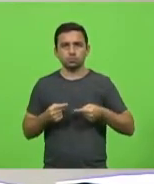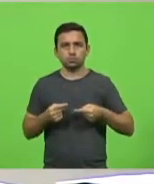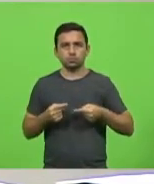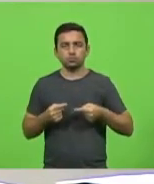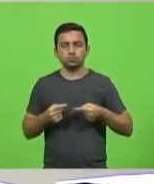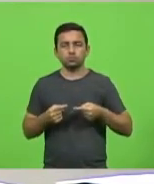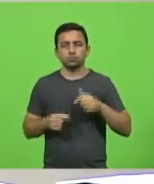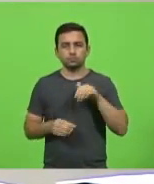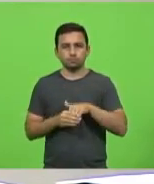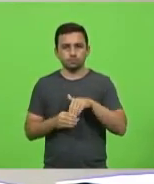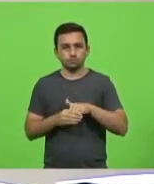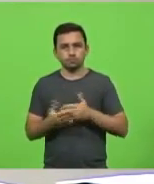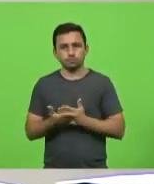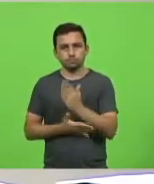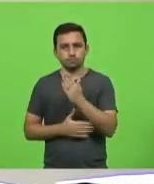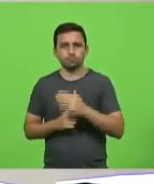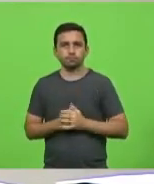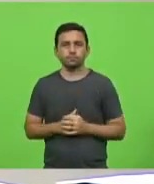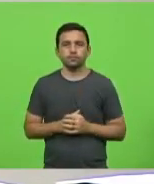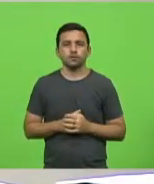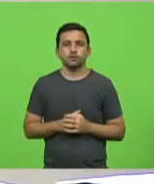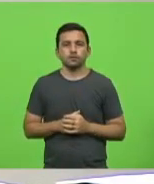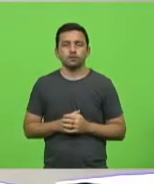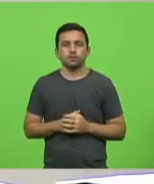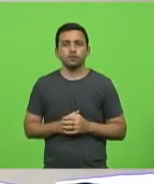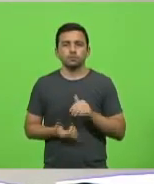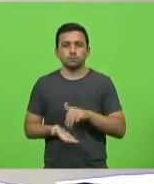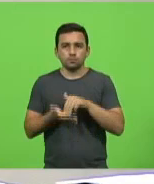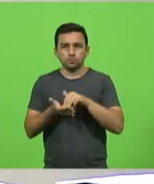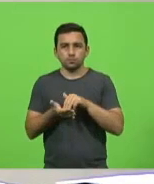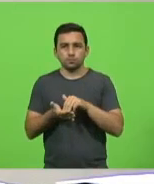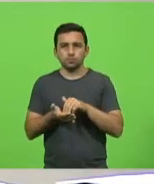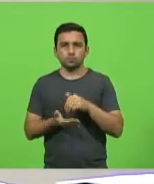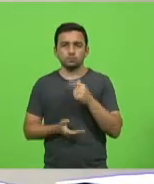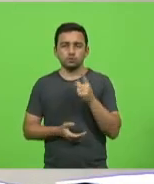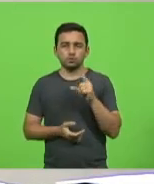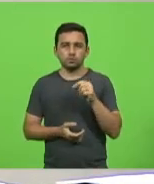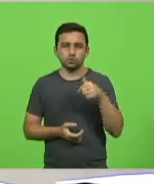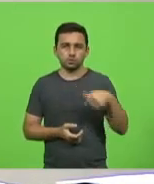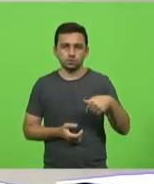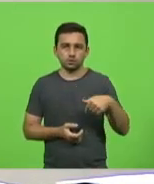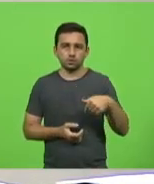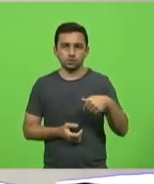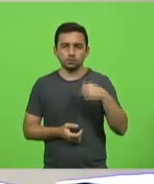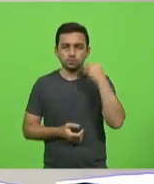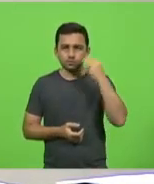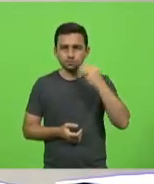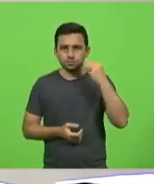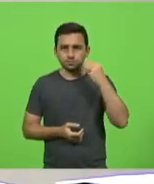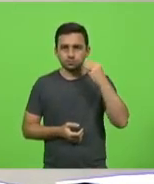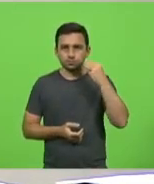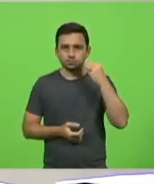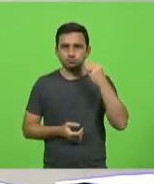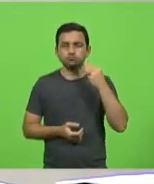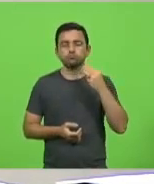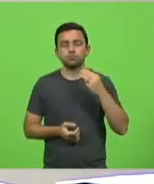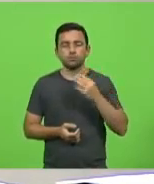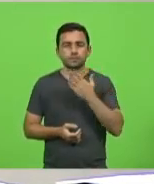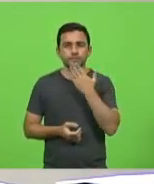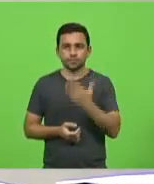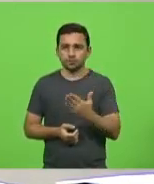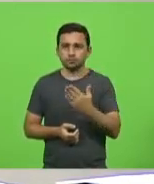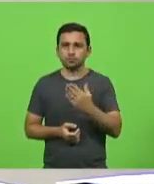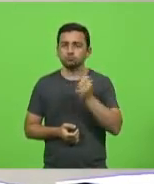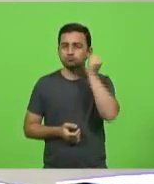em votação, aprovado. Moção número 107. Deputado Márcio Machado. Manifestando apelo ao senador